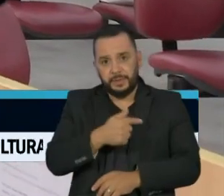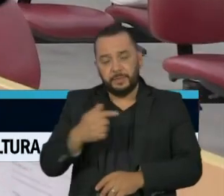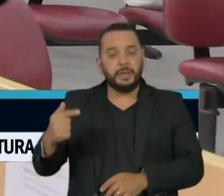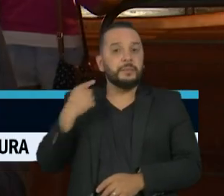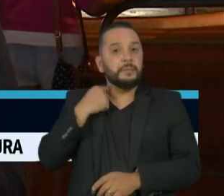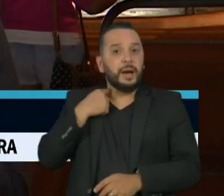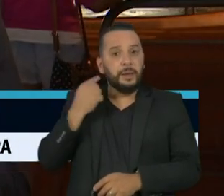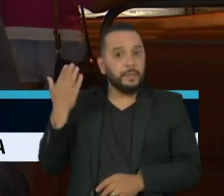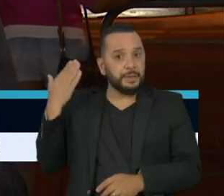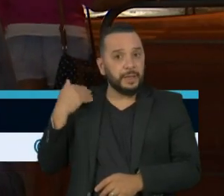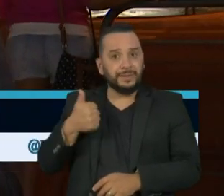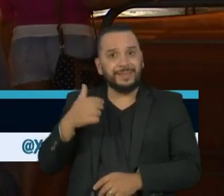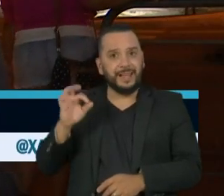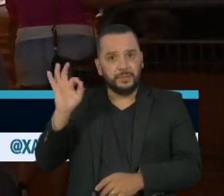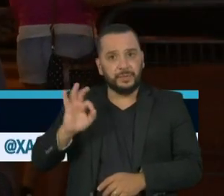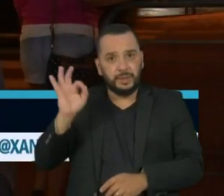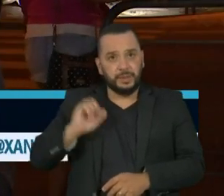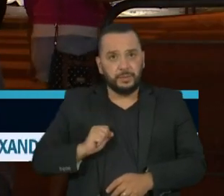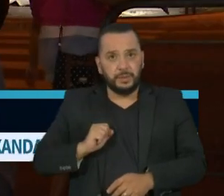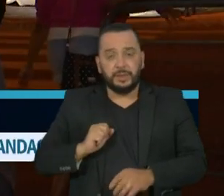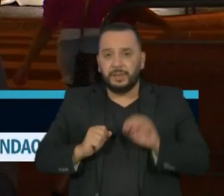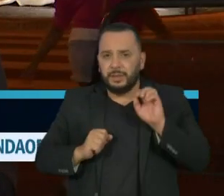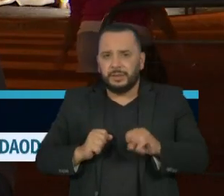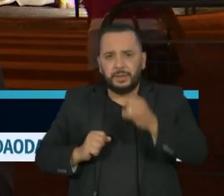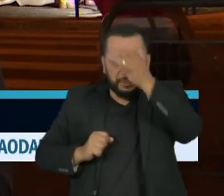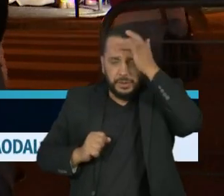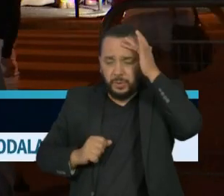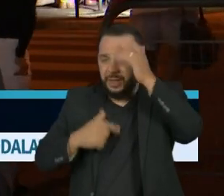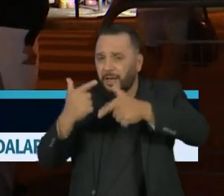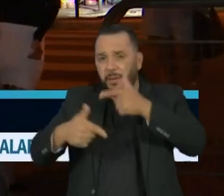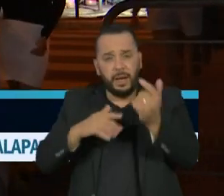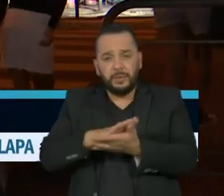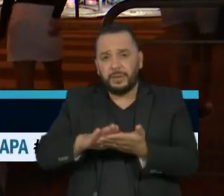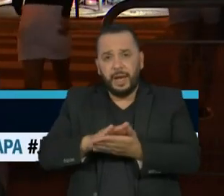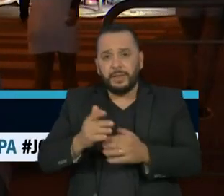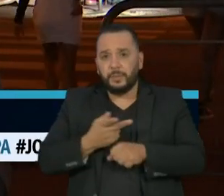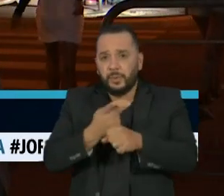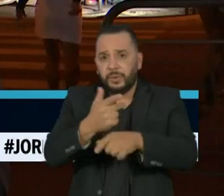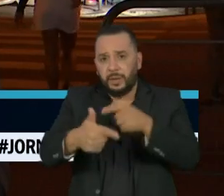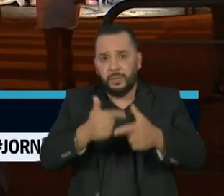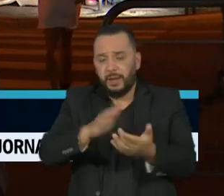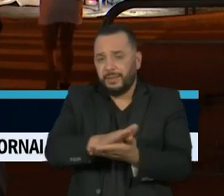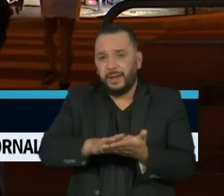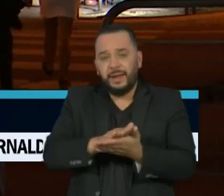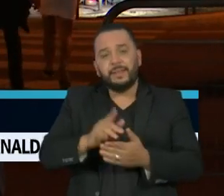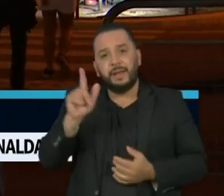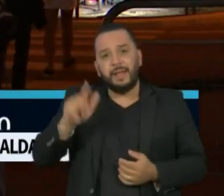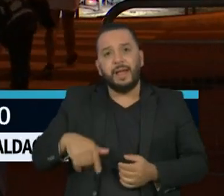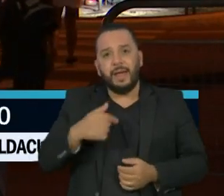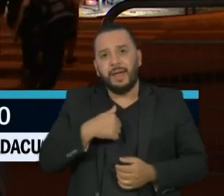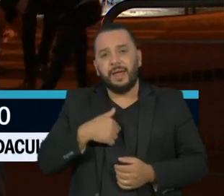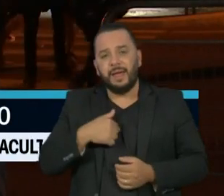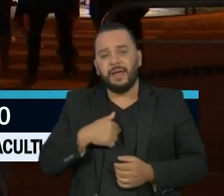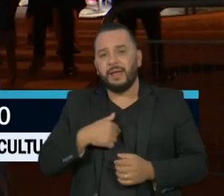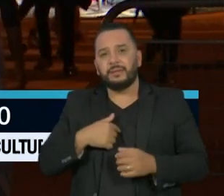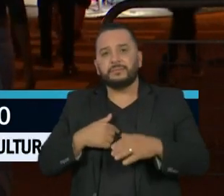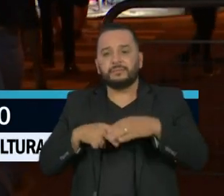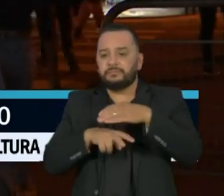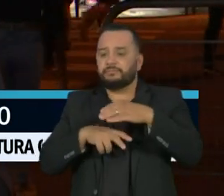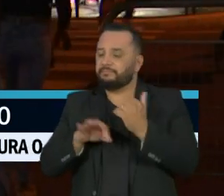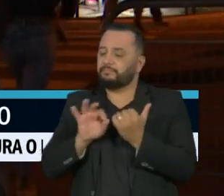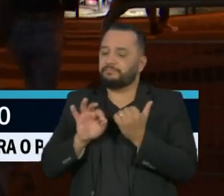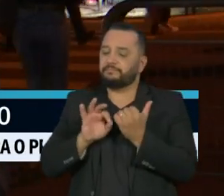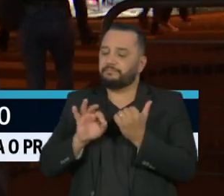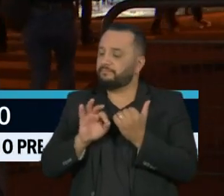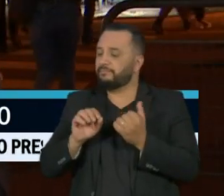10%. Quando alguém não exerce nenhuma atividade produtiva nem procura alguma vaga, passa a ser considerado inativo pela pesquisa.